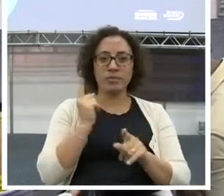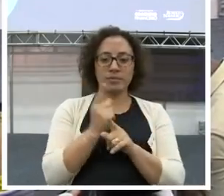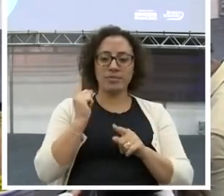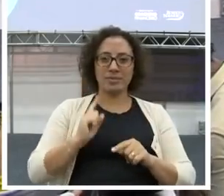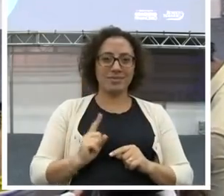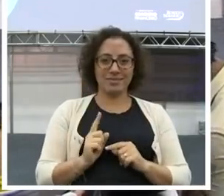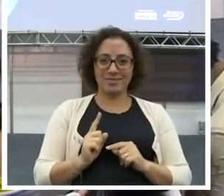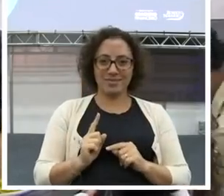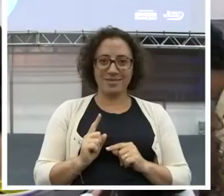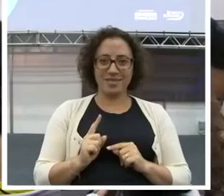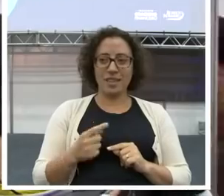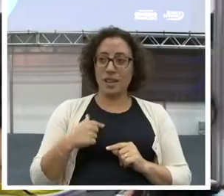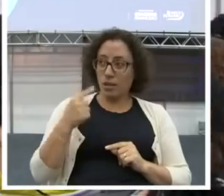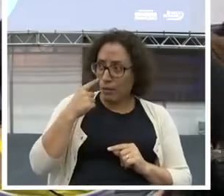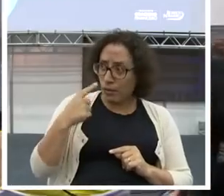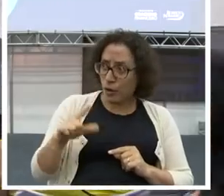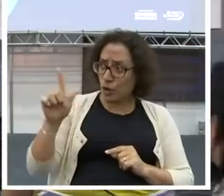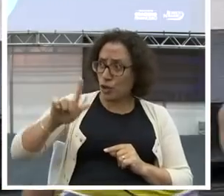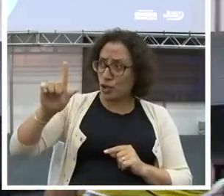gerente de banco e se esconde.